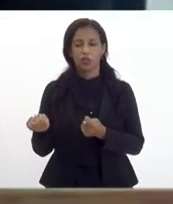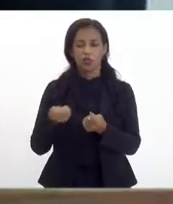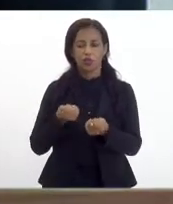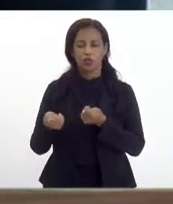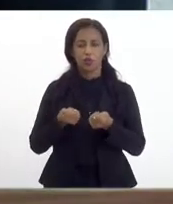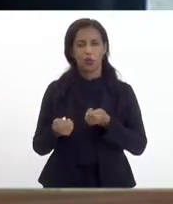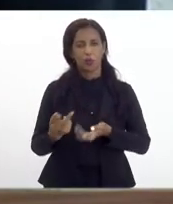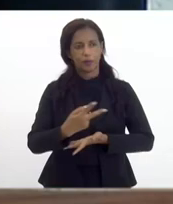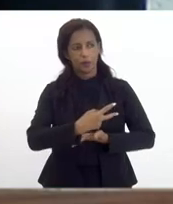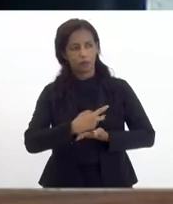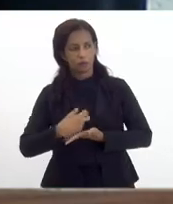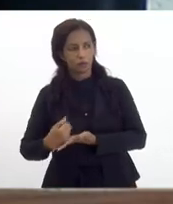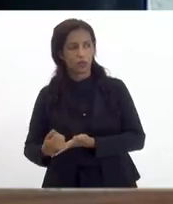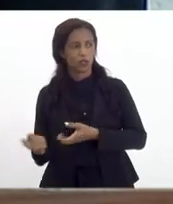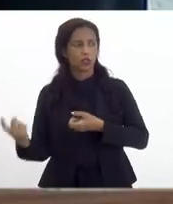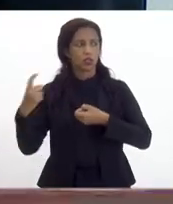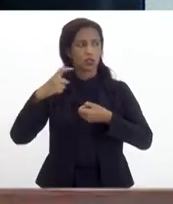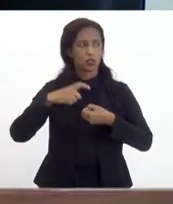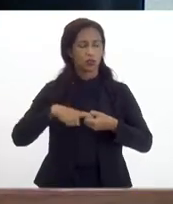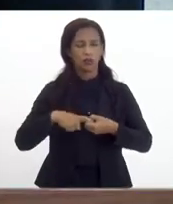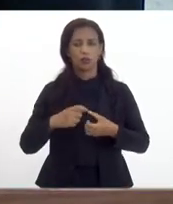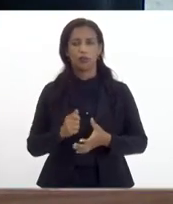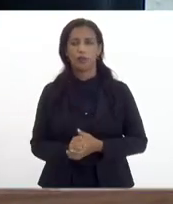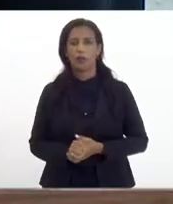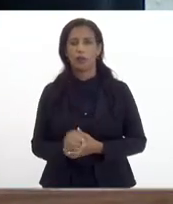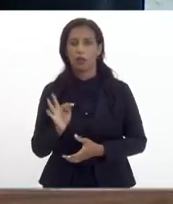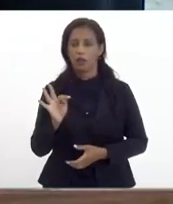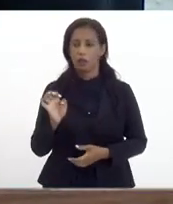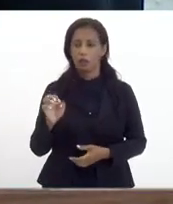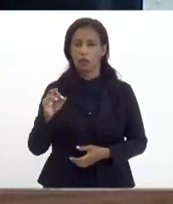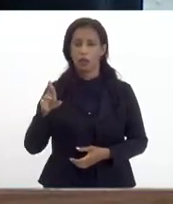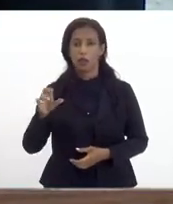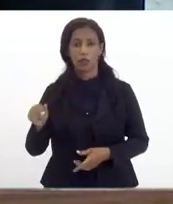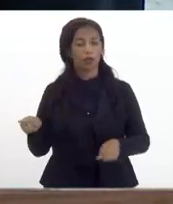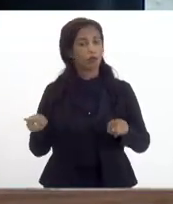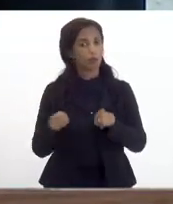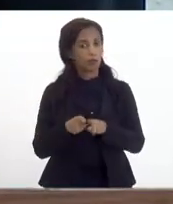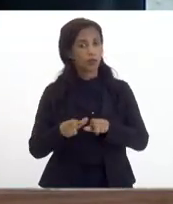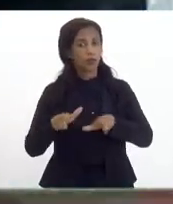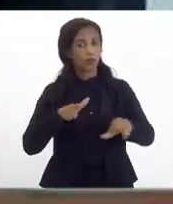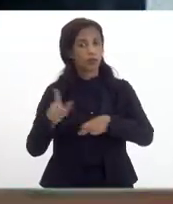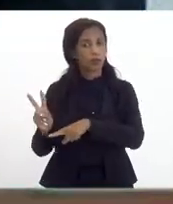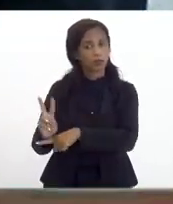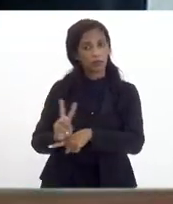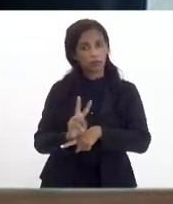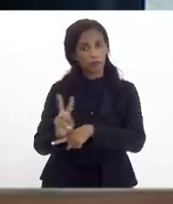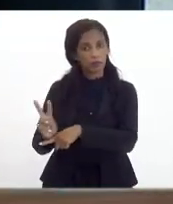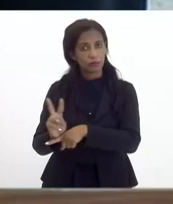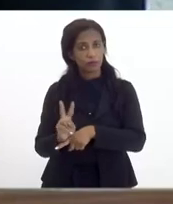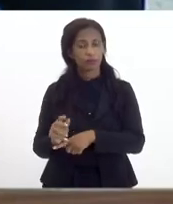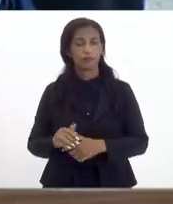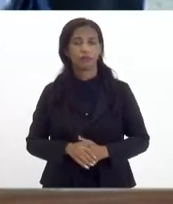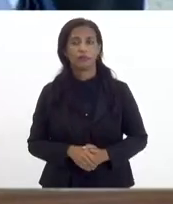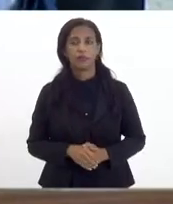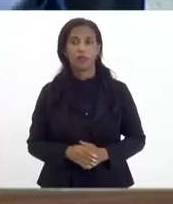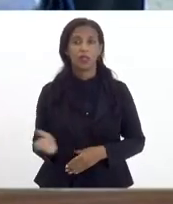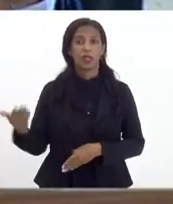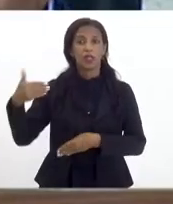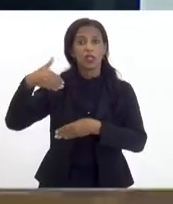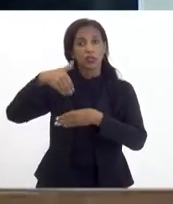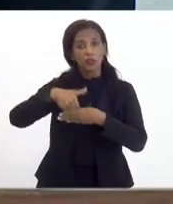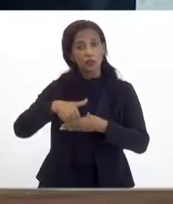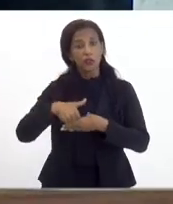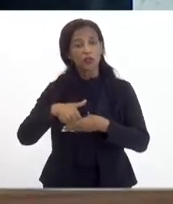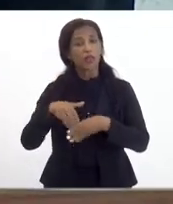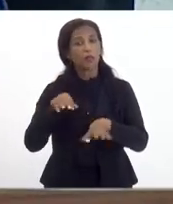recursos de devolver recursos para o Tesouro mas também um trabalho de fiscalização e de votar projetos